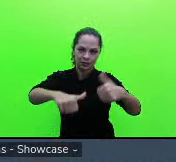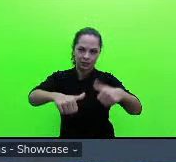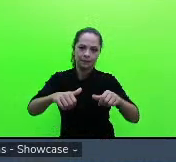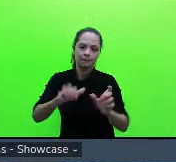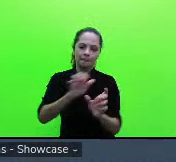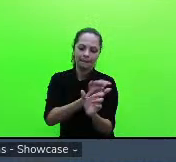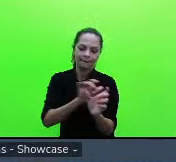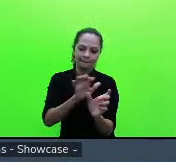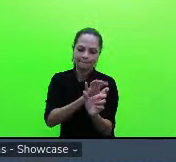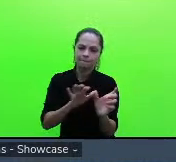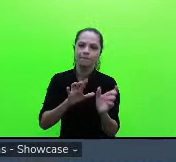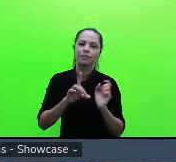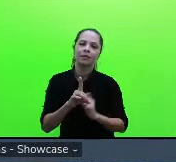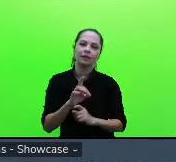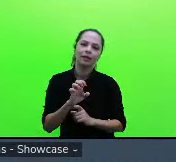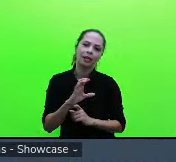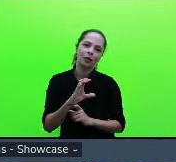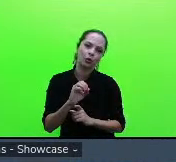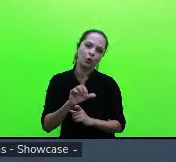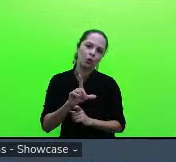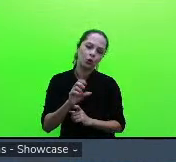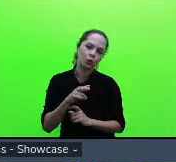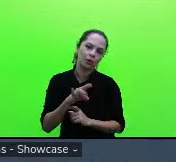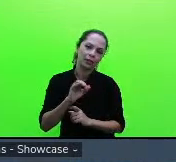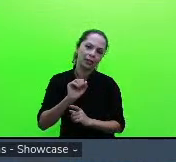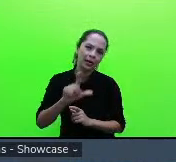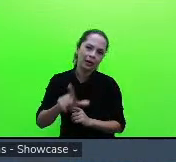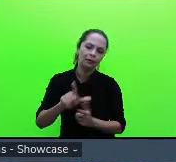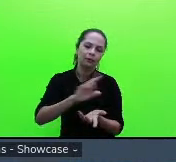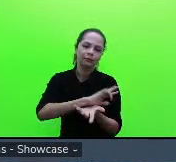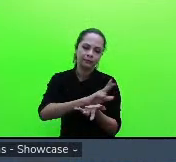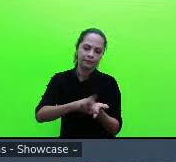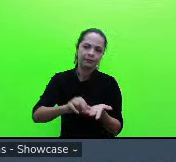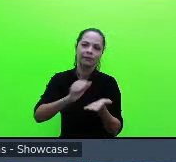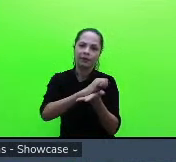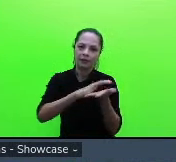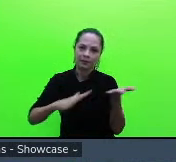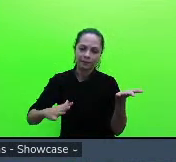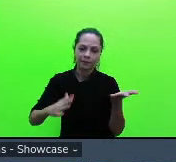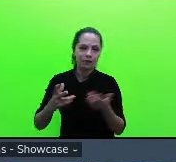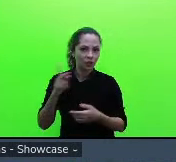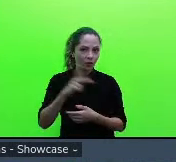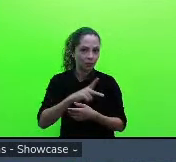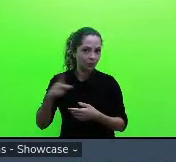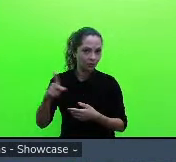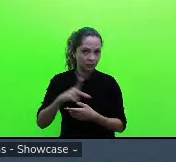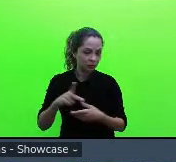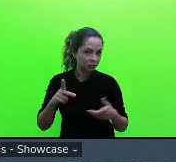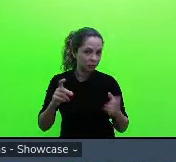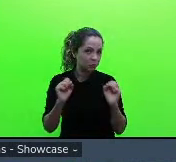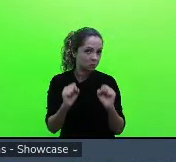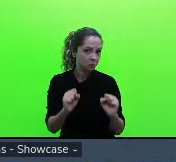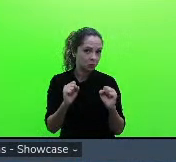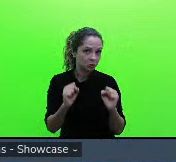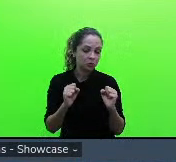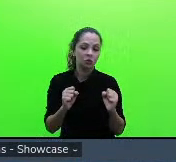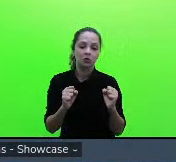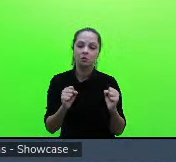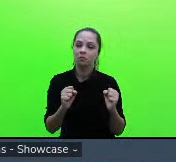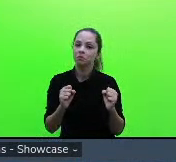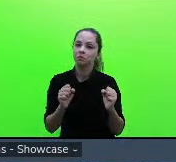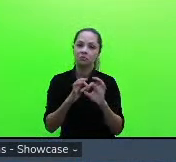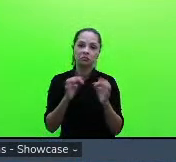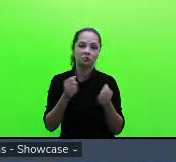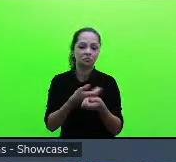decolonial as atividades a professora não poderia estender essa possibilidade para as crianças por exemplo